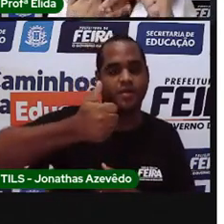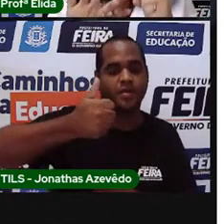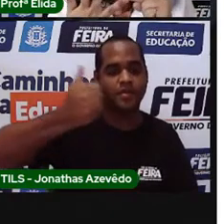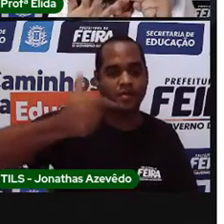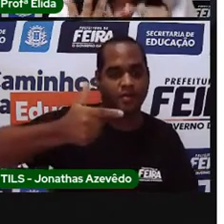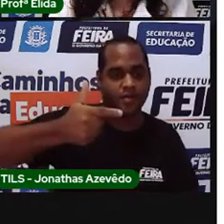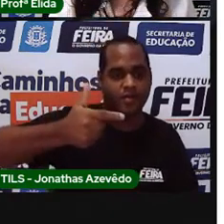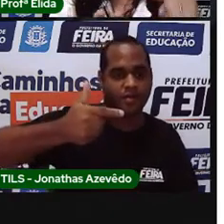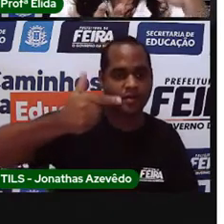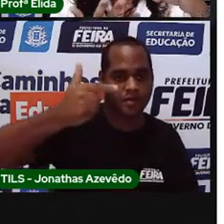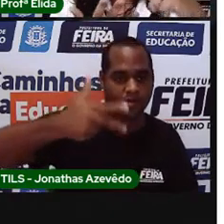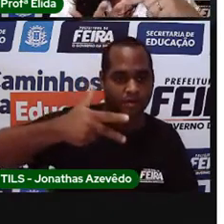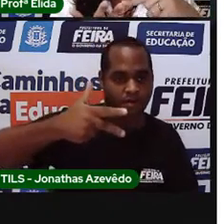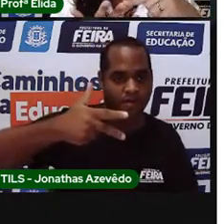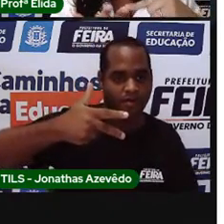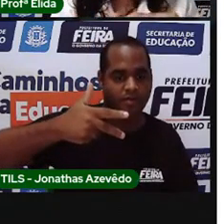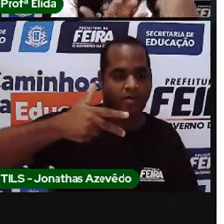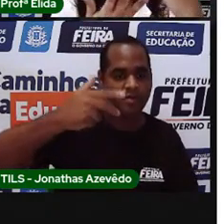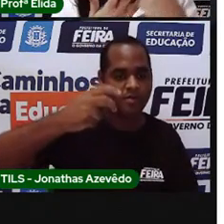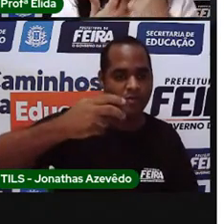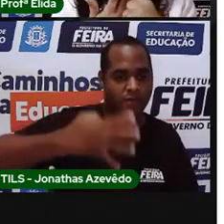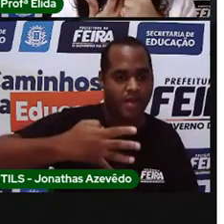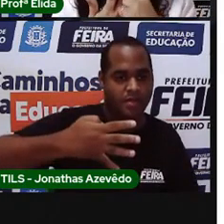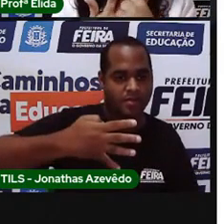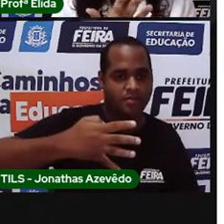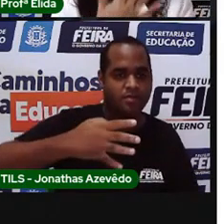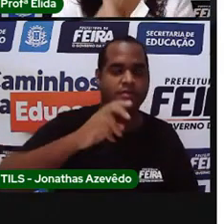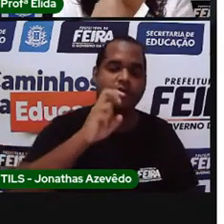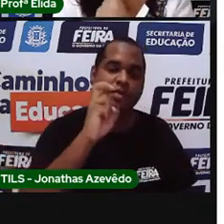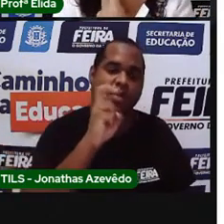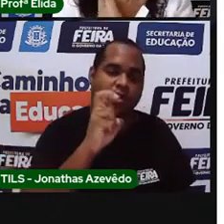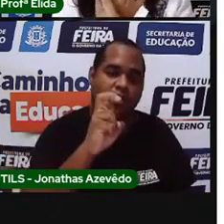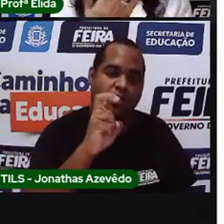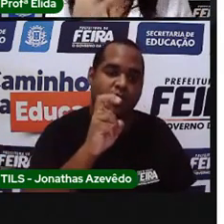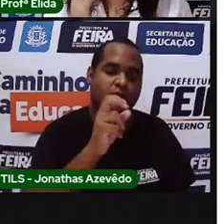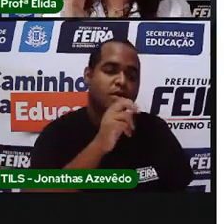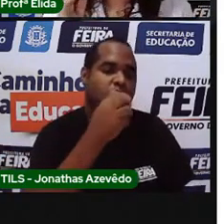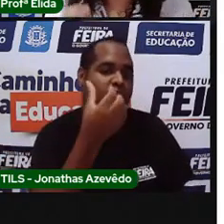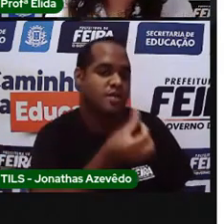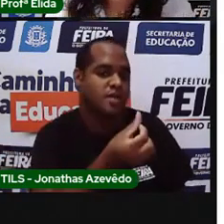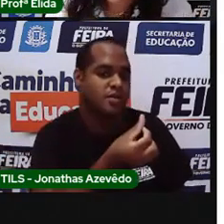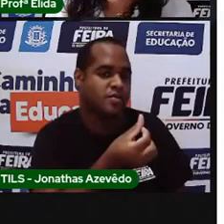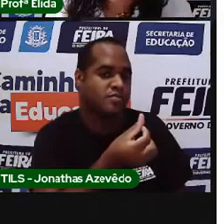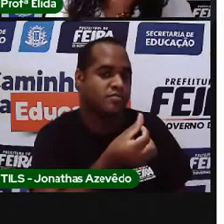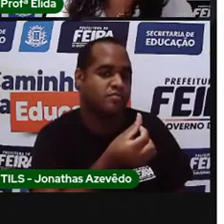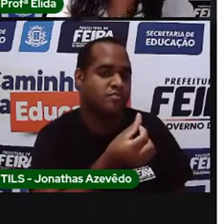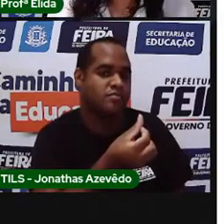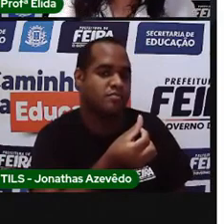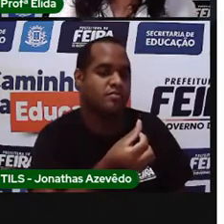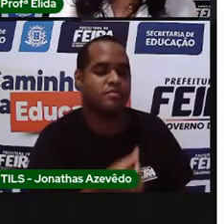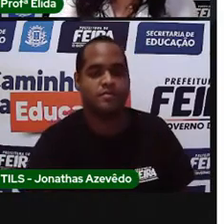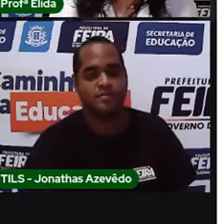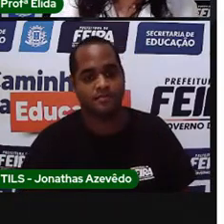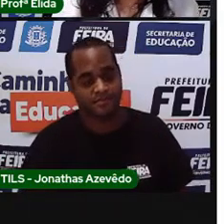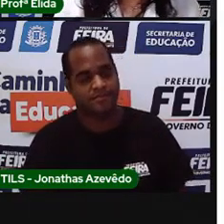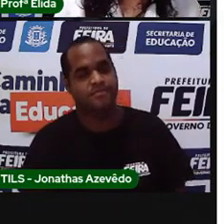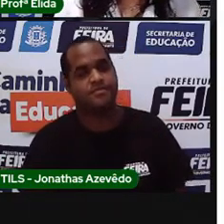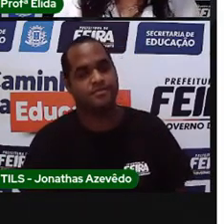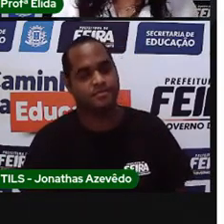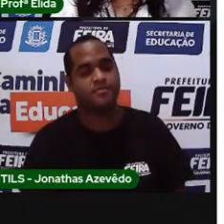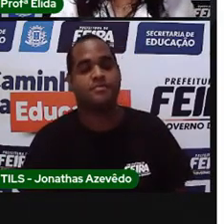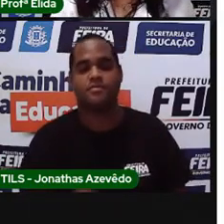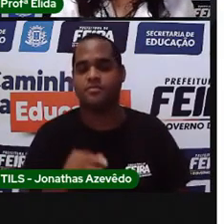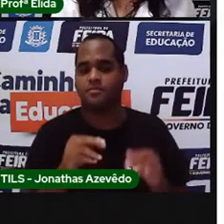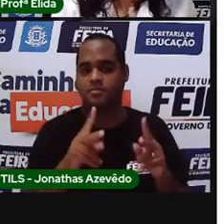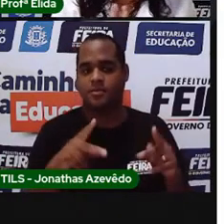segundo, terceiro, quarto, quinto, sexto. E